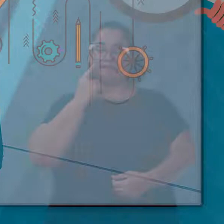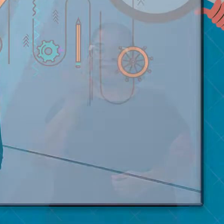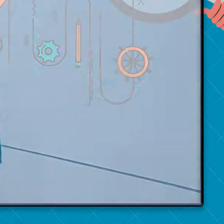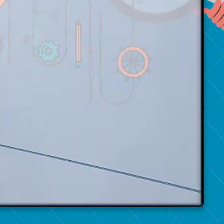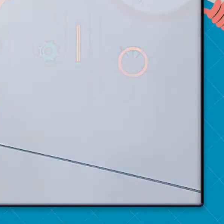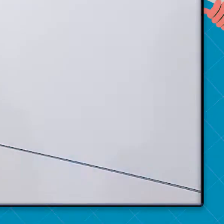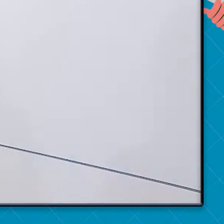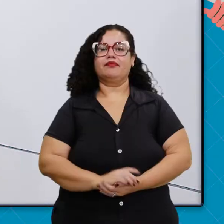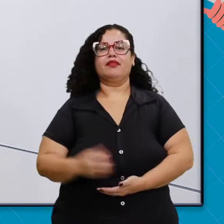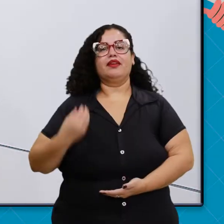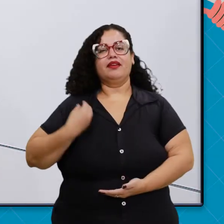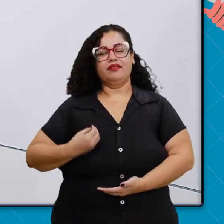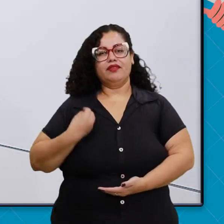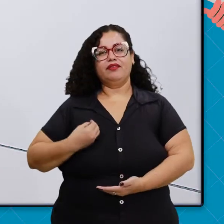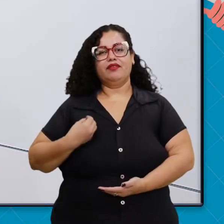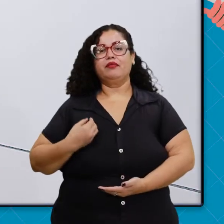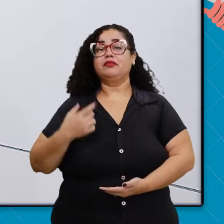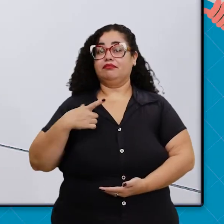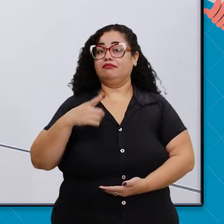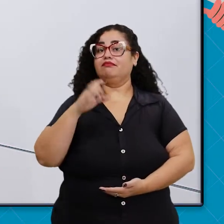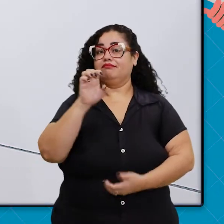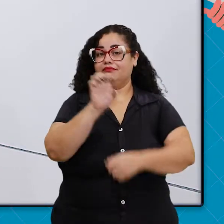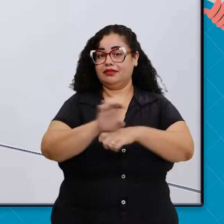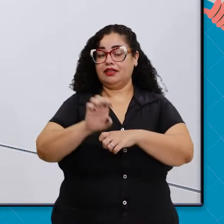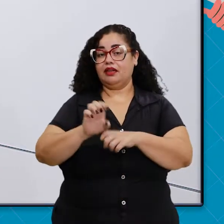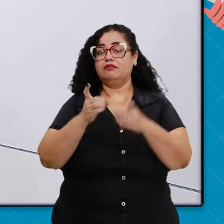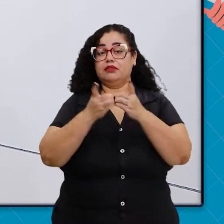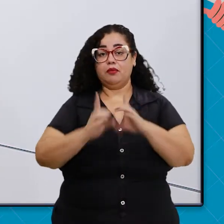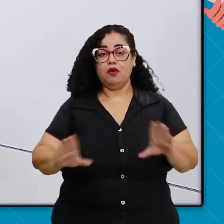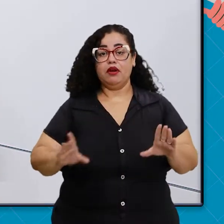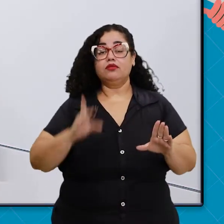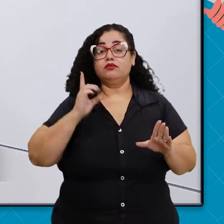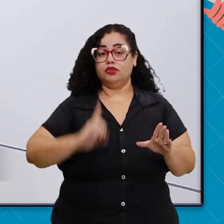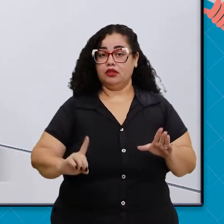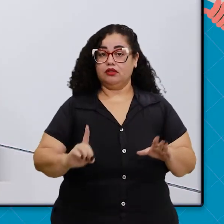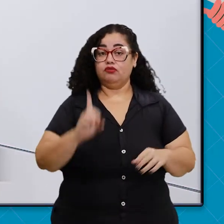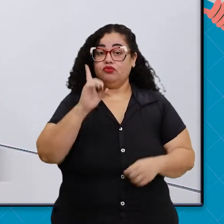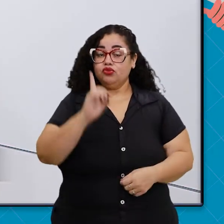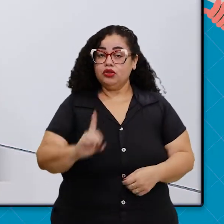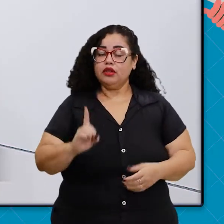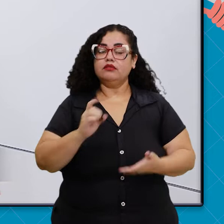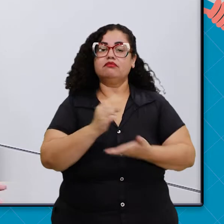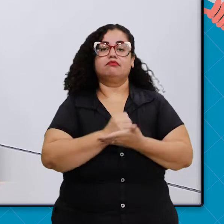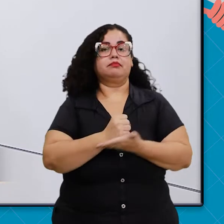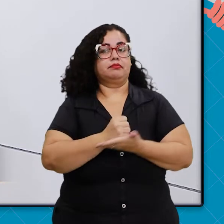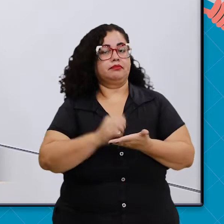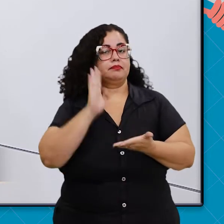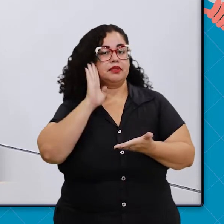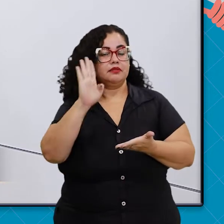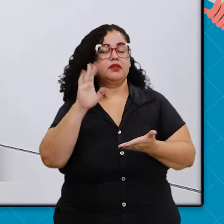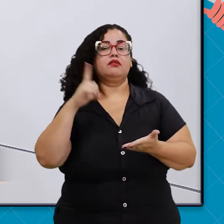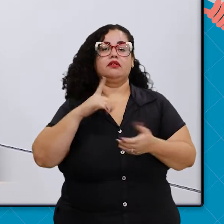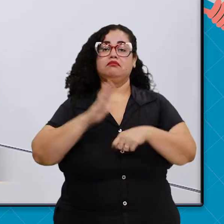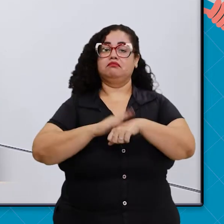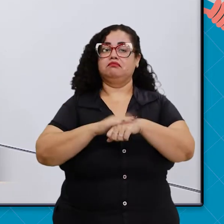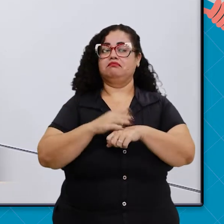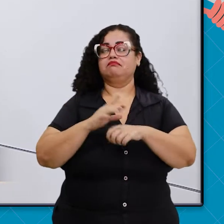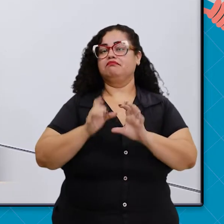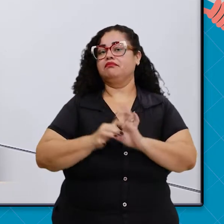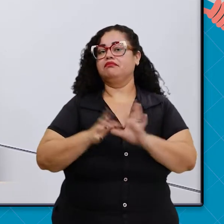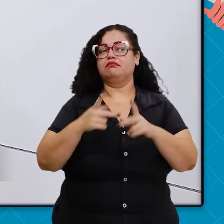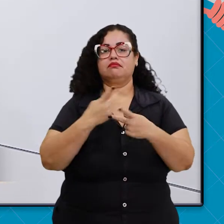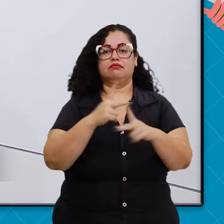Vivemos em um Estado democrático de direito. Portanto, direitos fundamentais conferem autonomia e